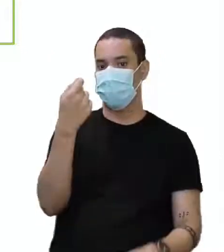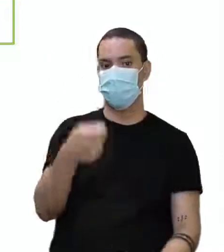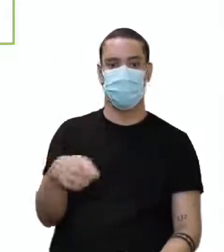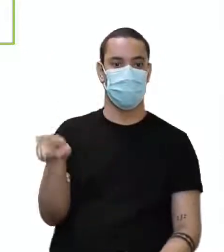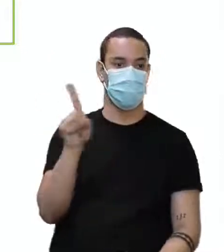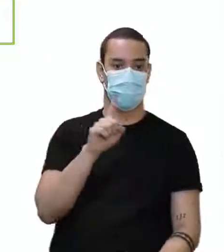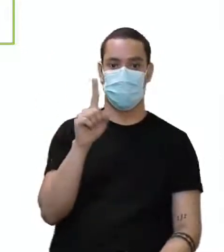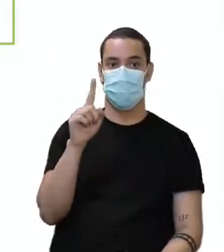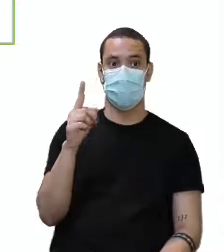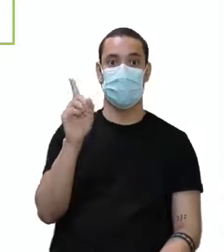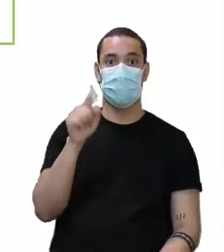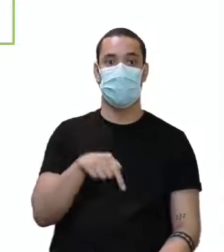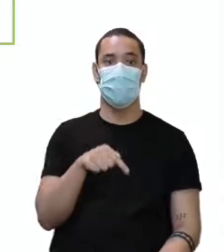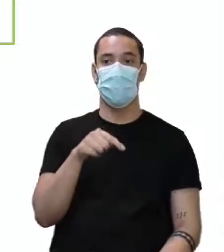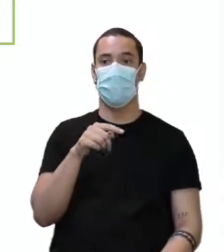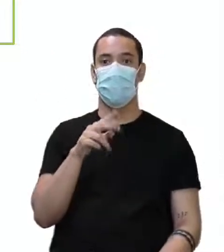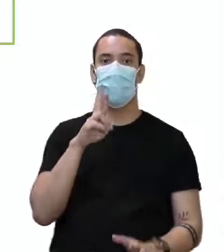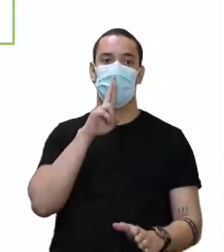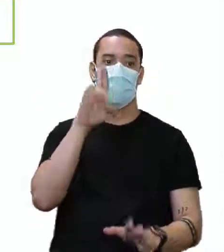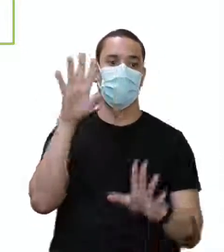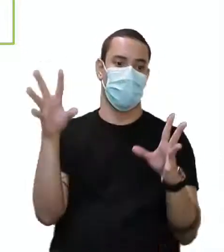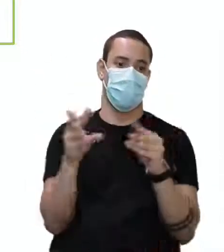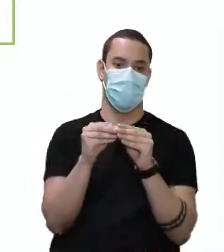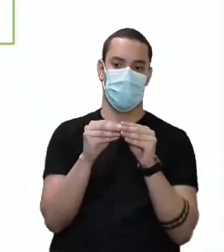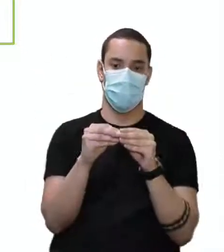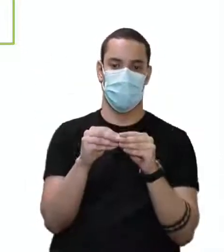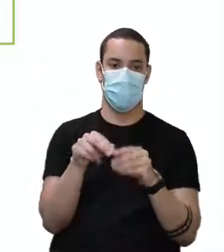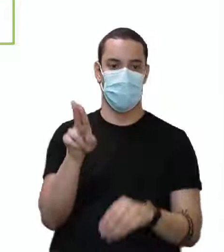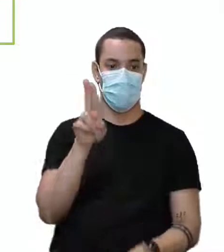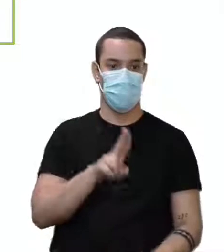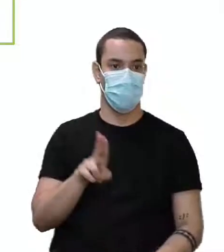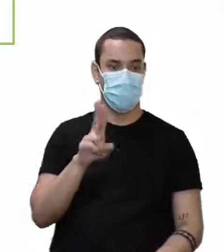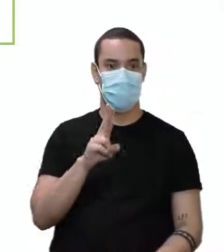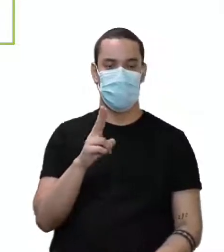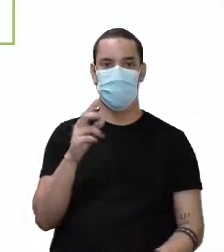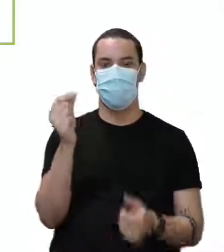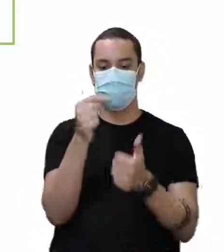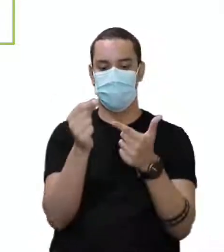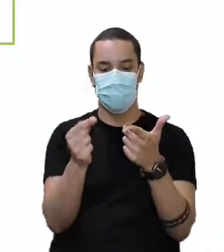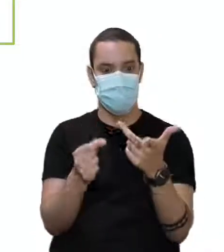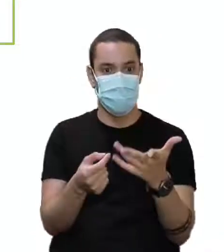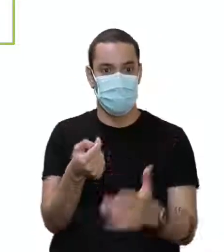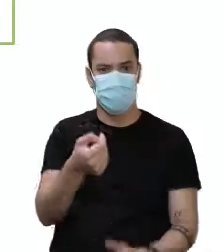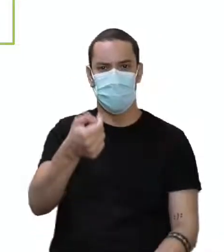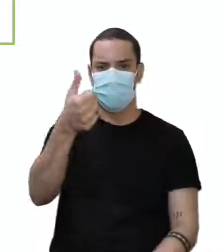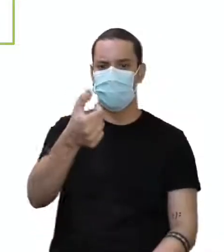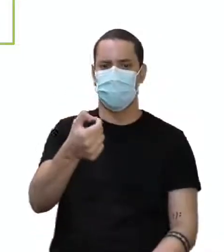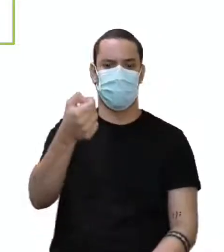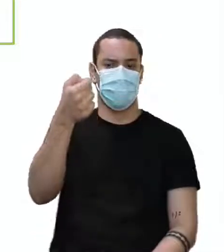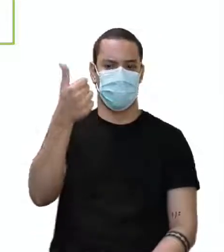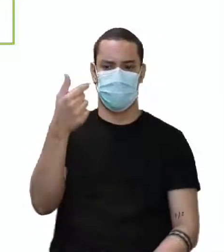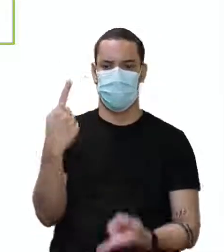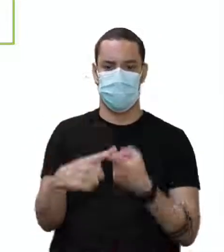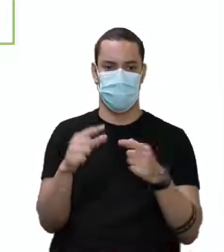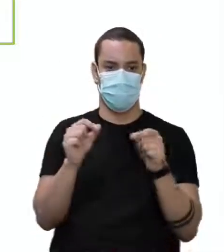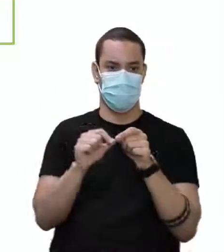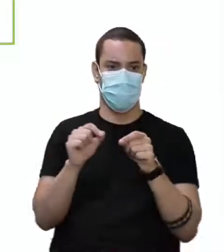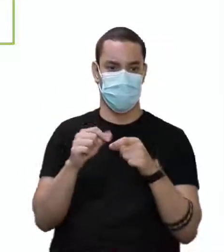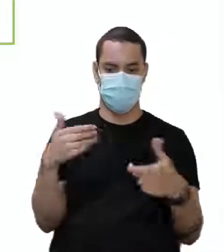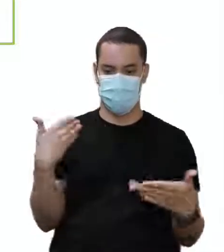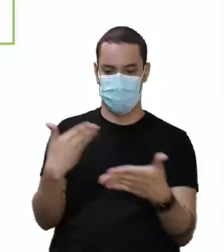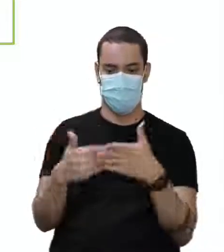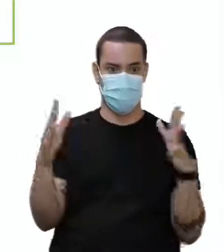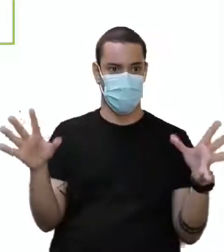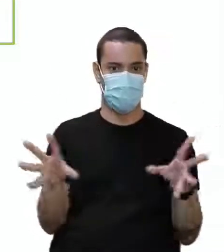uma short answer, uma resposta curta. Você vai usar o mínimo de elementos possíveis na hora de fazer essa